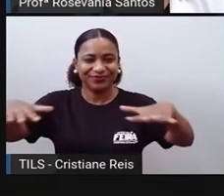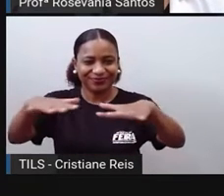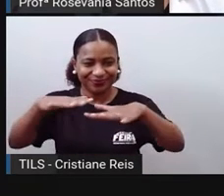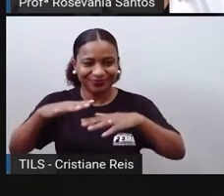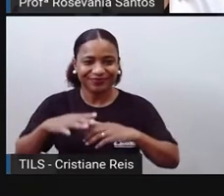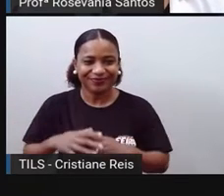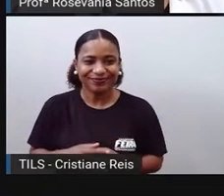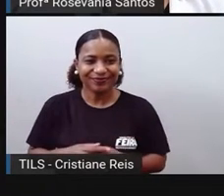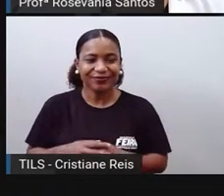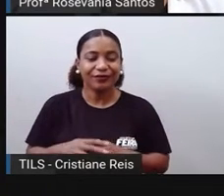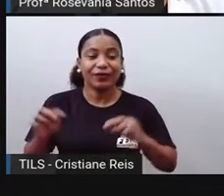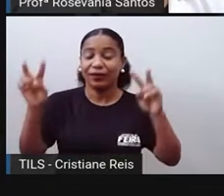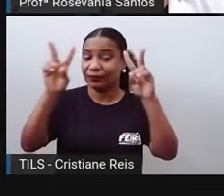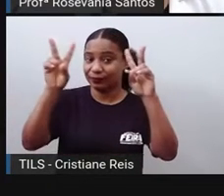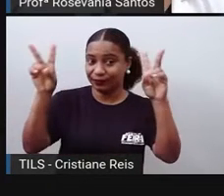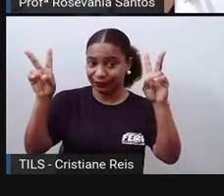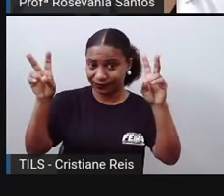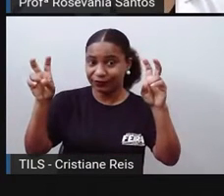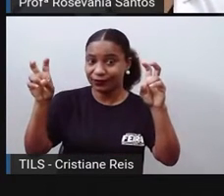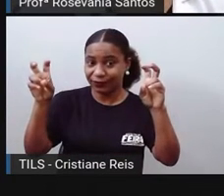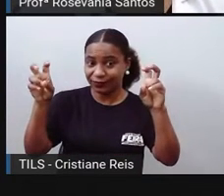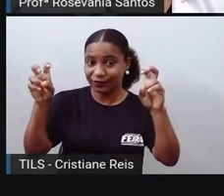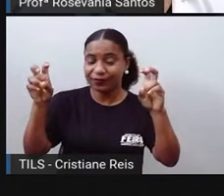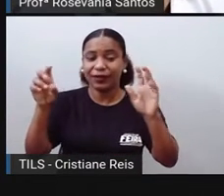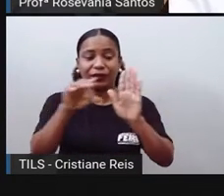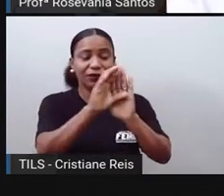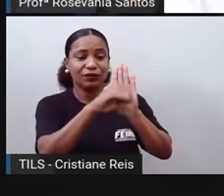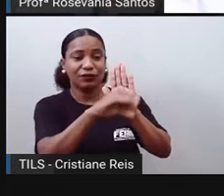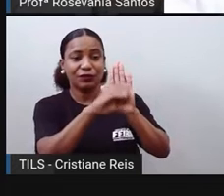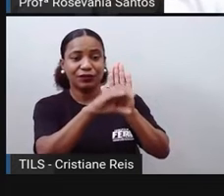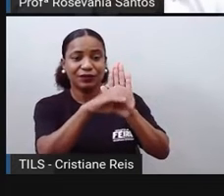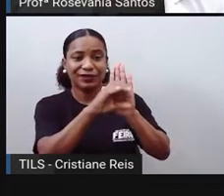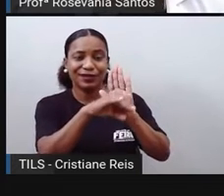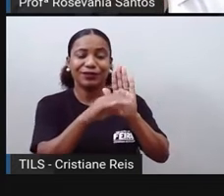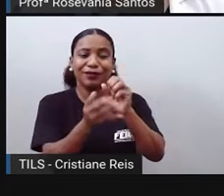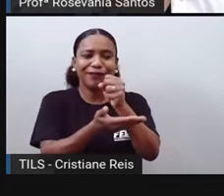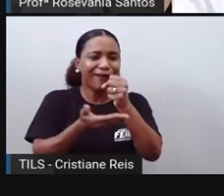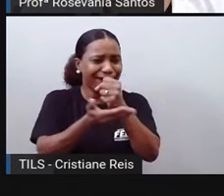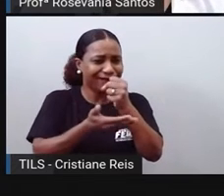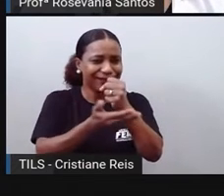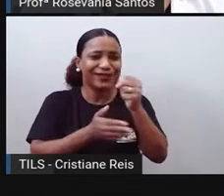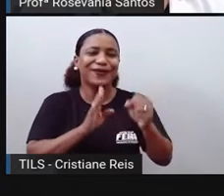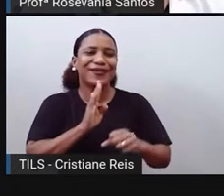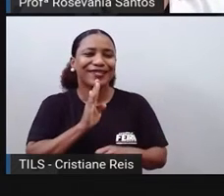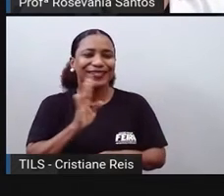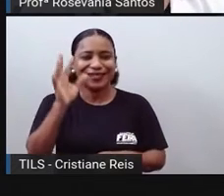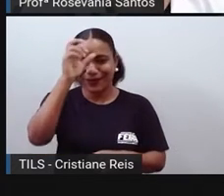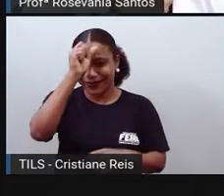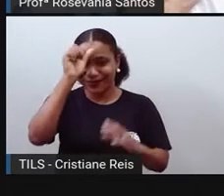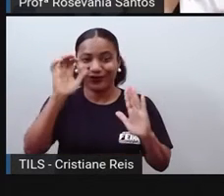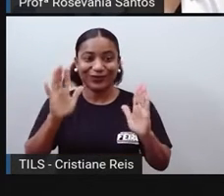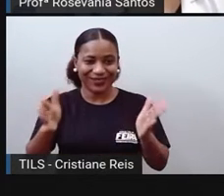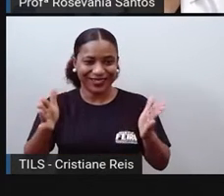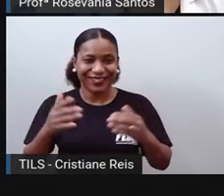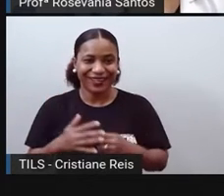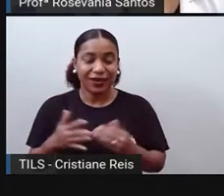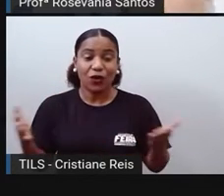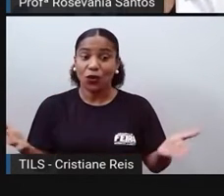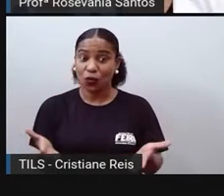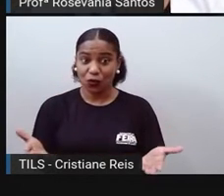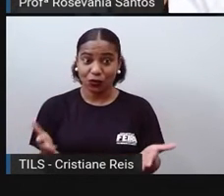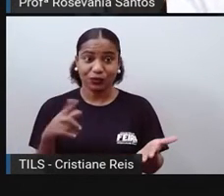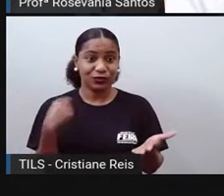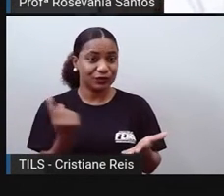vocês sobre esse tema é que boa parte mesmo dos conceitos básicos vocês já aprenderam, vocês já sabem mais ou menos. O que nós vamos